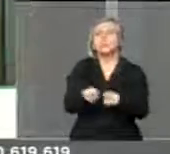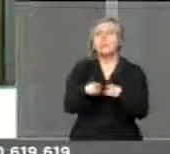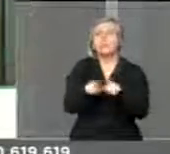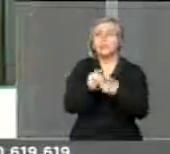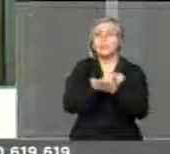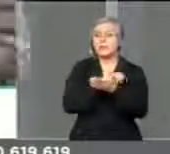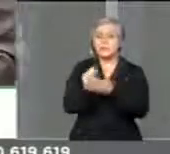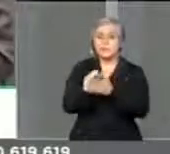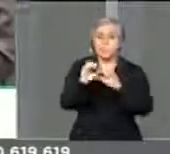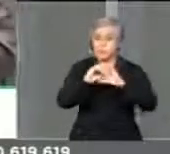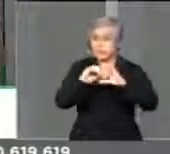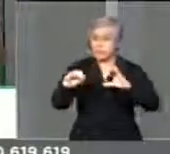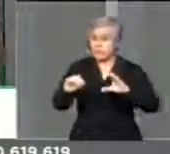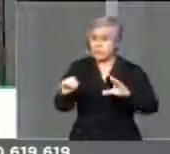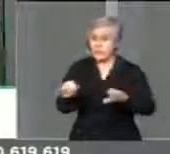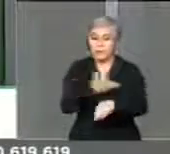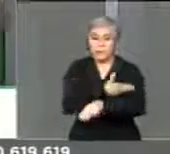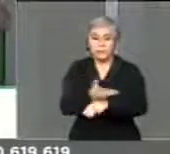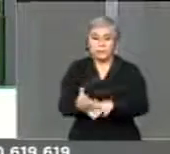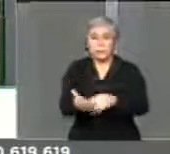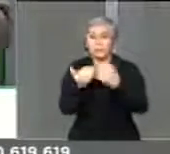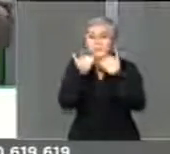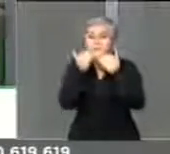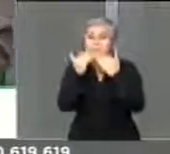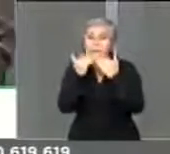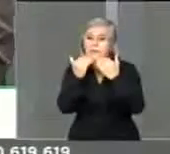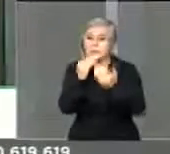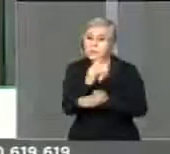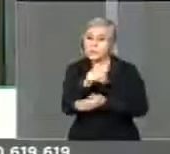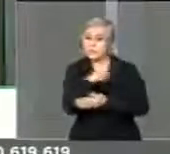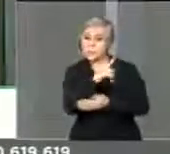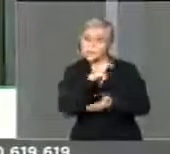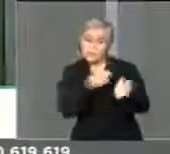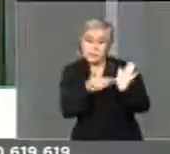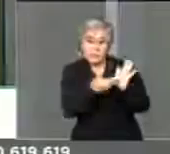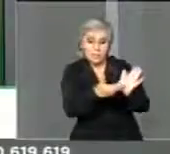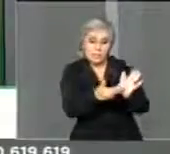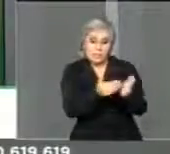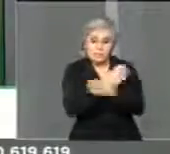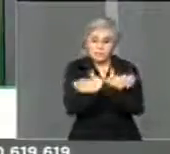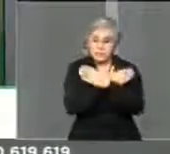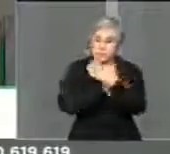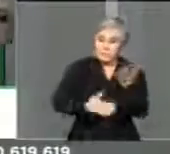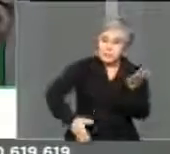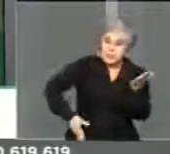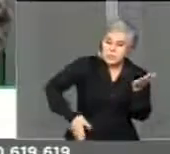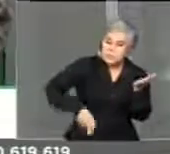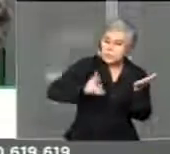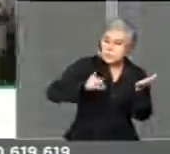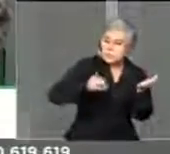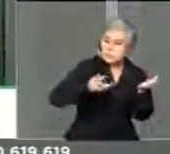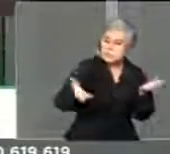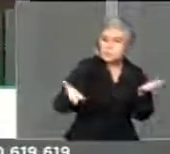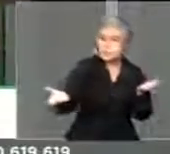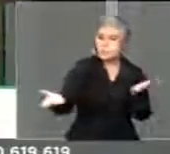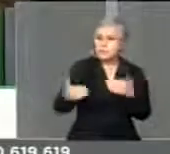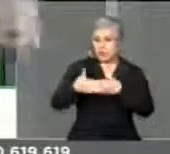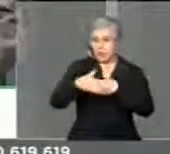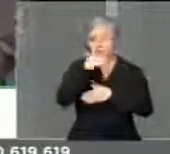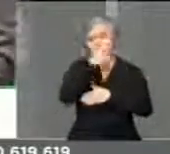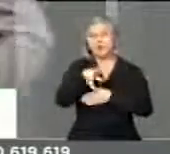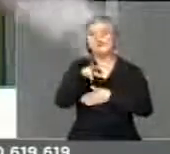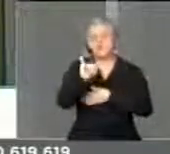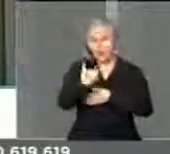Não vai ter jeito. Os crimes praticados estão aí. Bandido é bandido. E domingo vai ter o